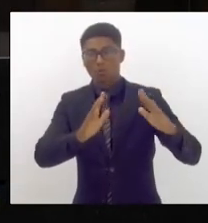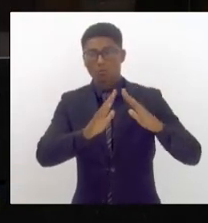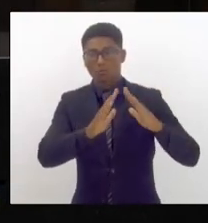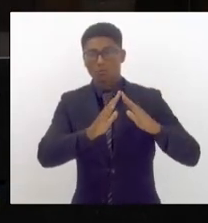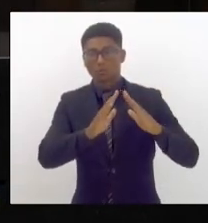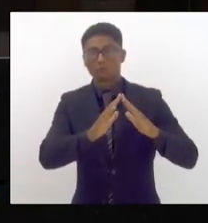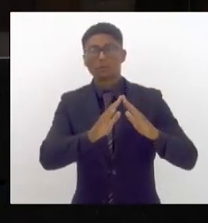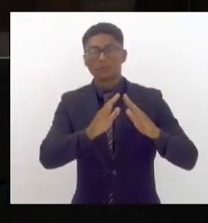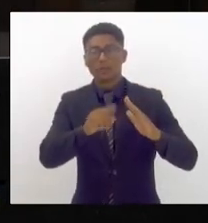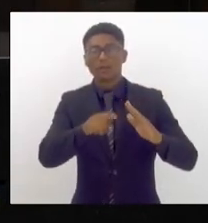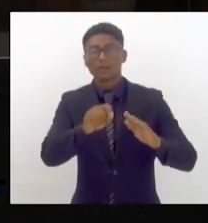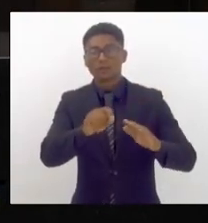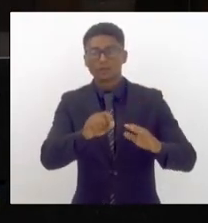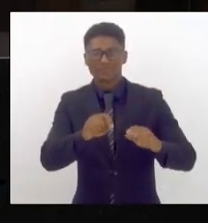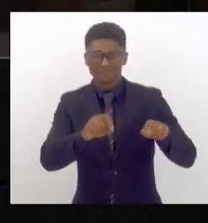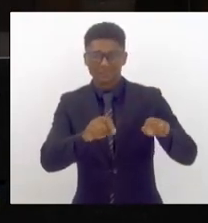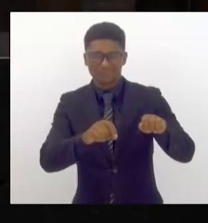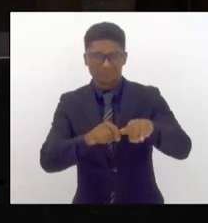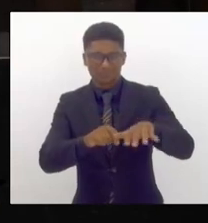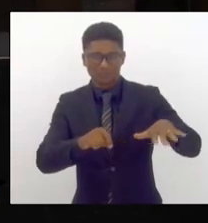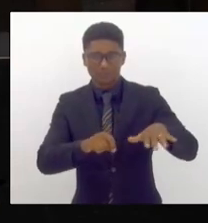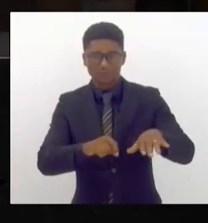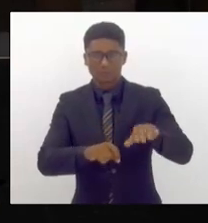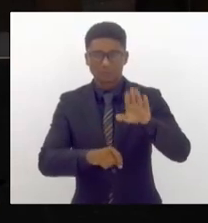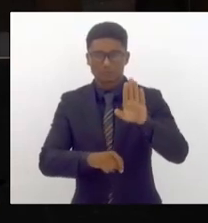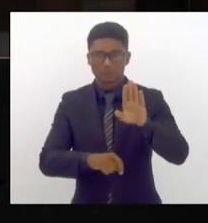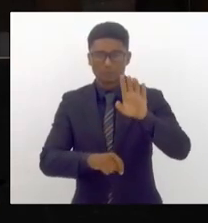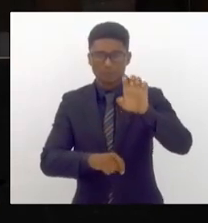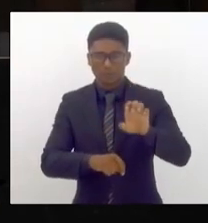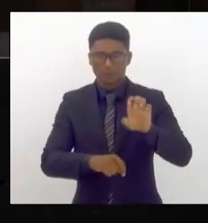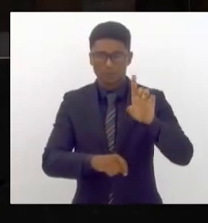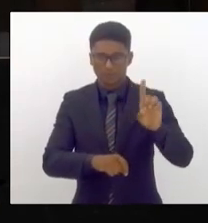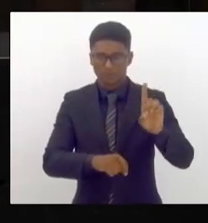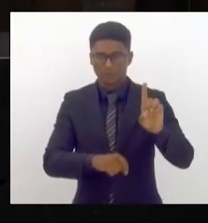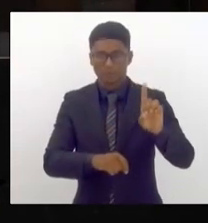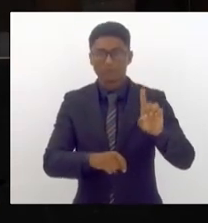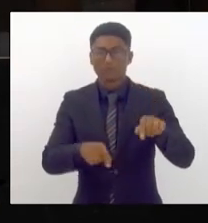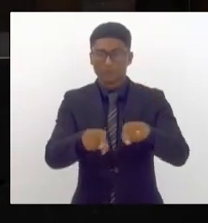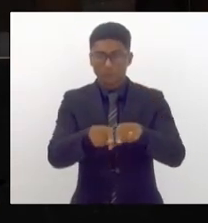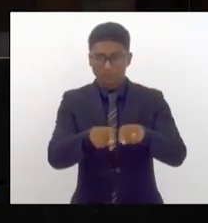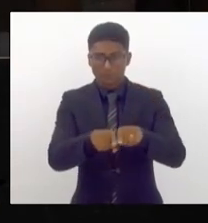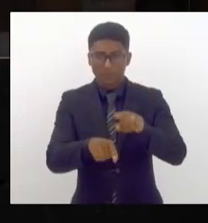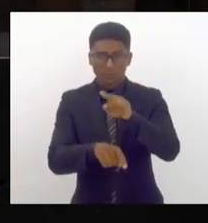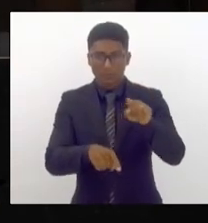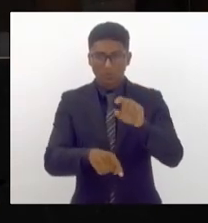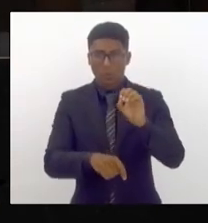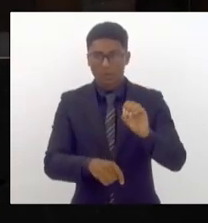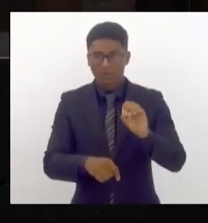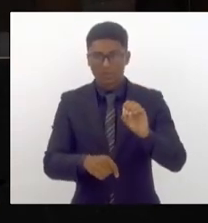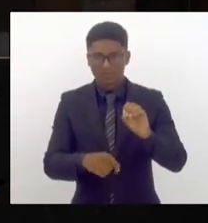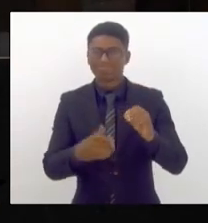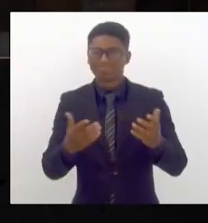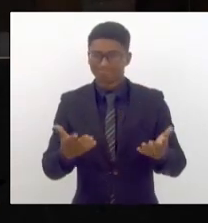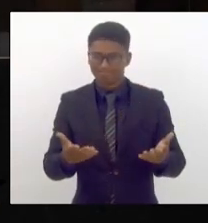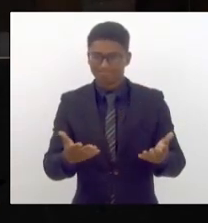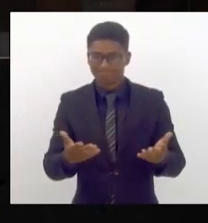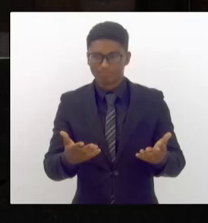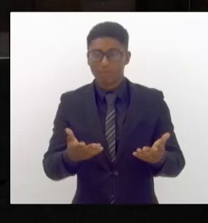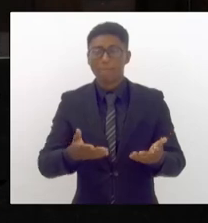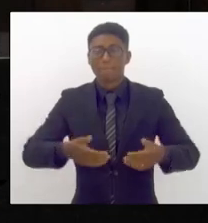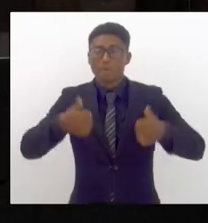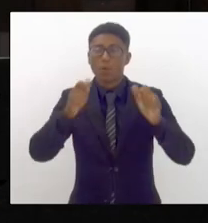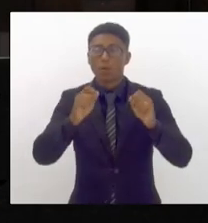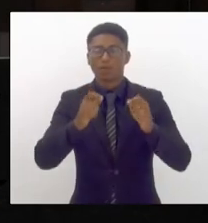centro de janeiro é a Baixada Fluminense e a população da zona oeste lá do ramal de Santa Cruz nós tivemos aqui